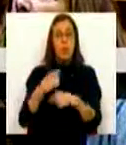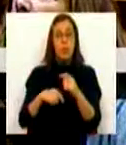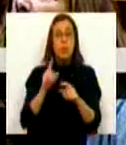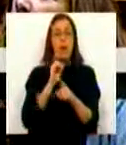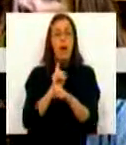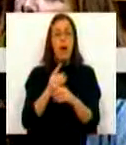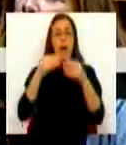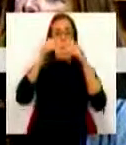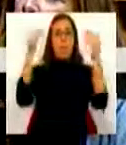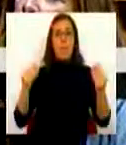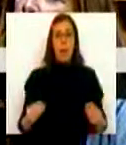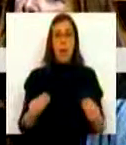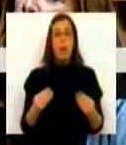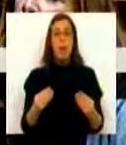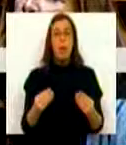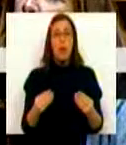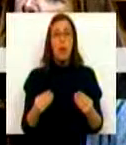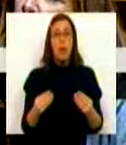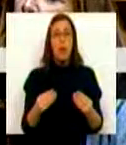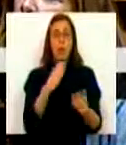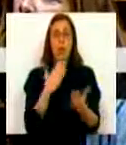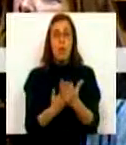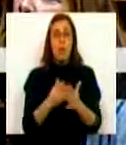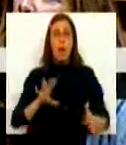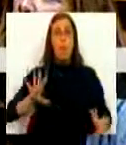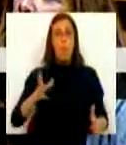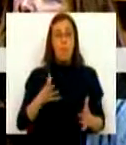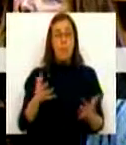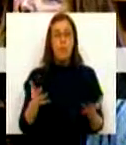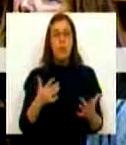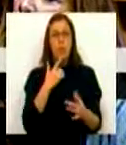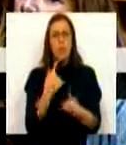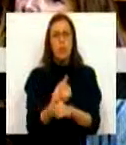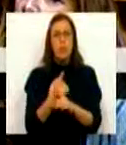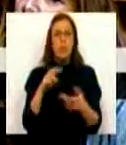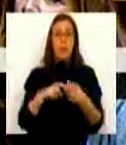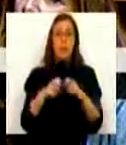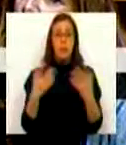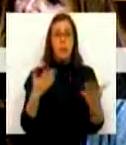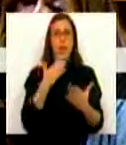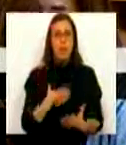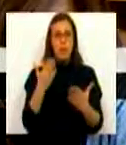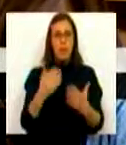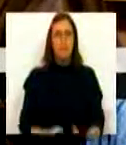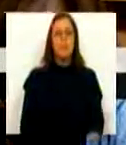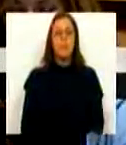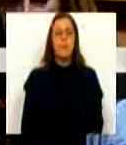e uso do plasma que tanto tem tornado o país acerca desta problemática. Muito obrigado.